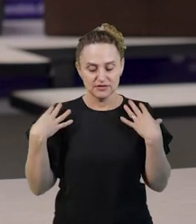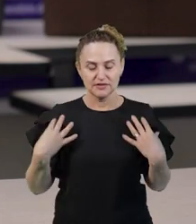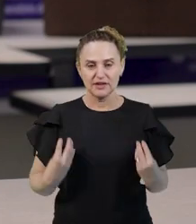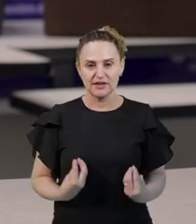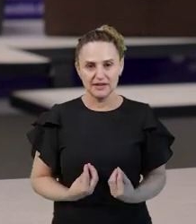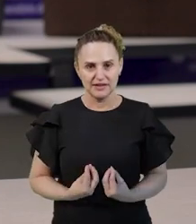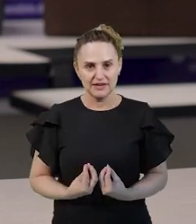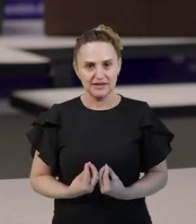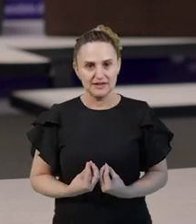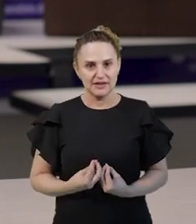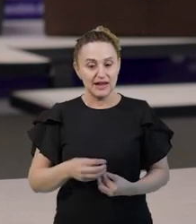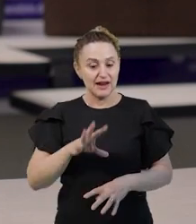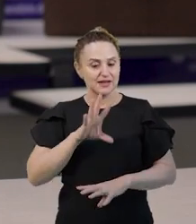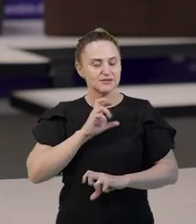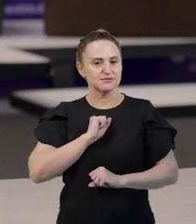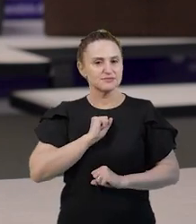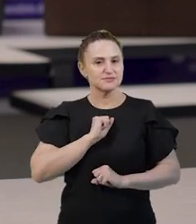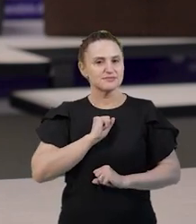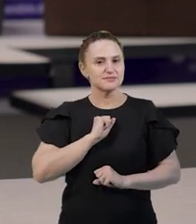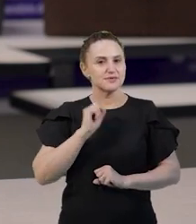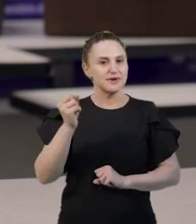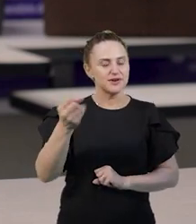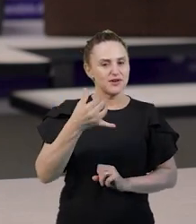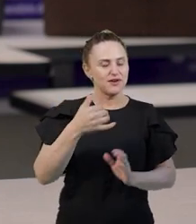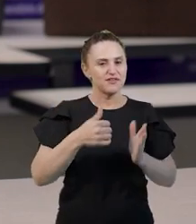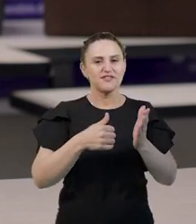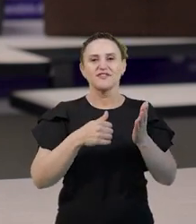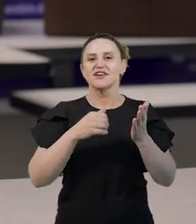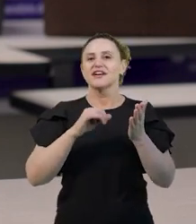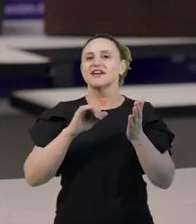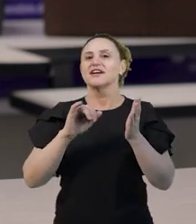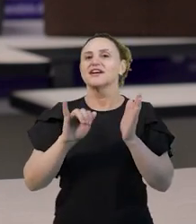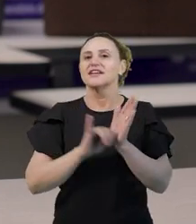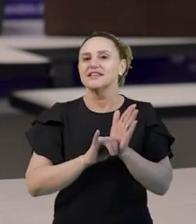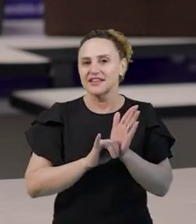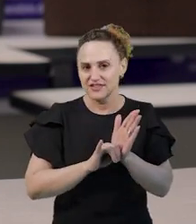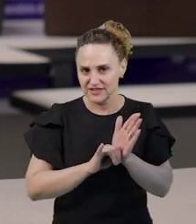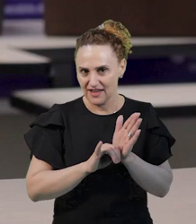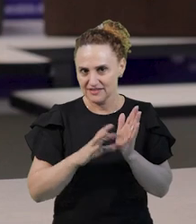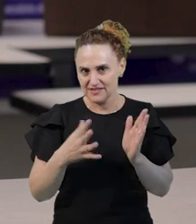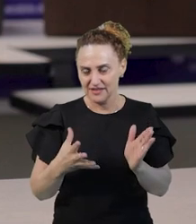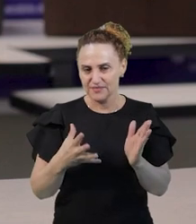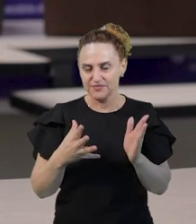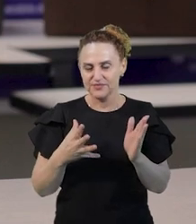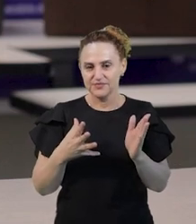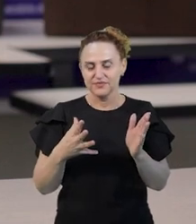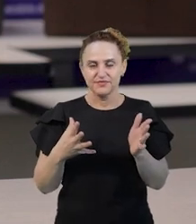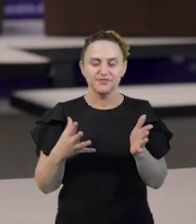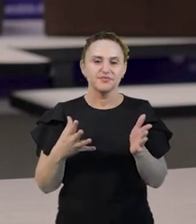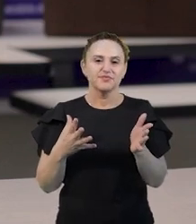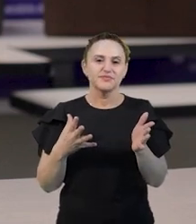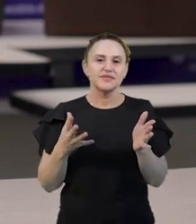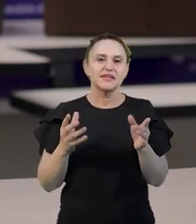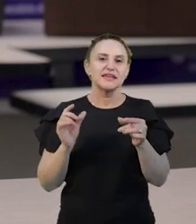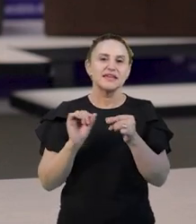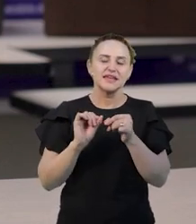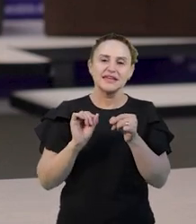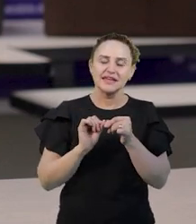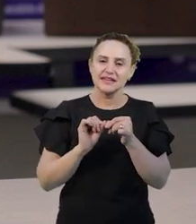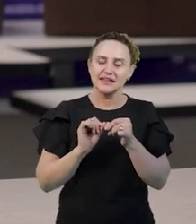assume uma nova identidade e alegra as crianças, promove muitas